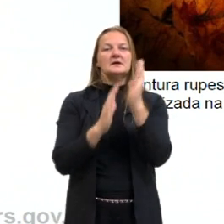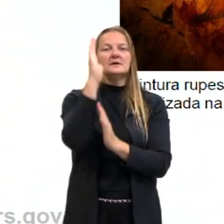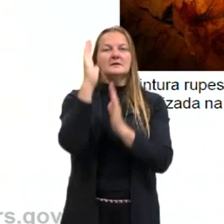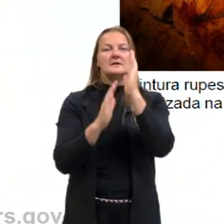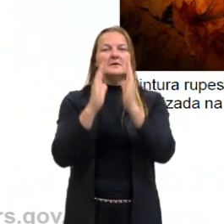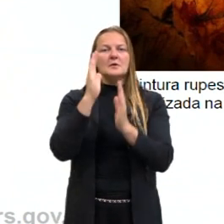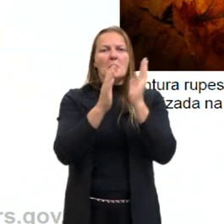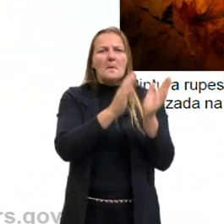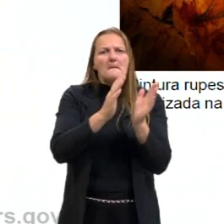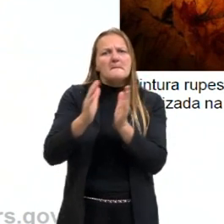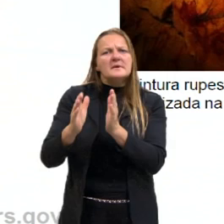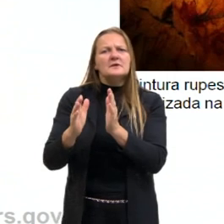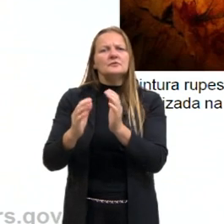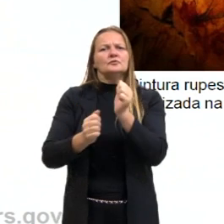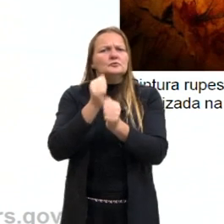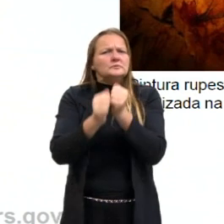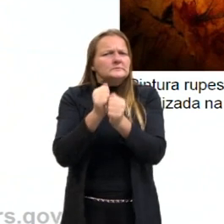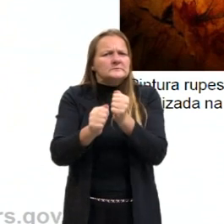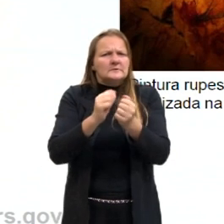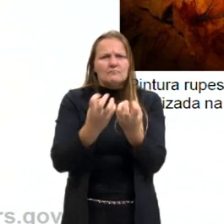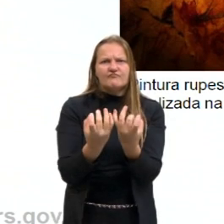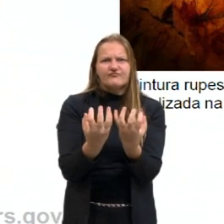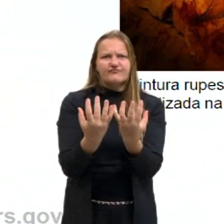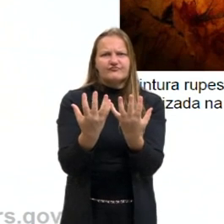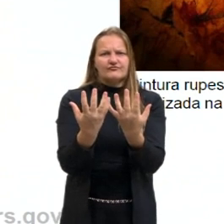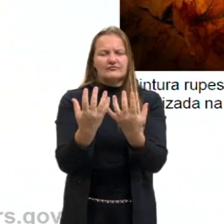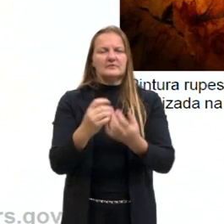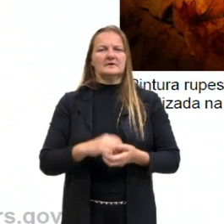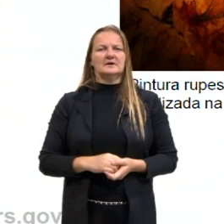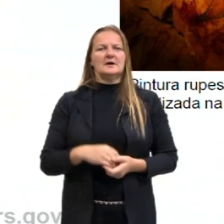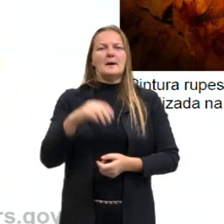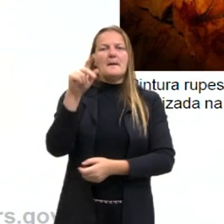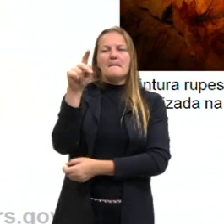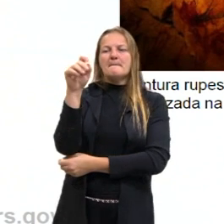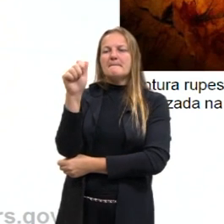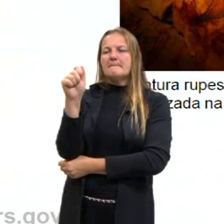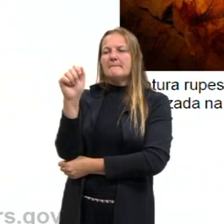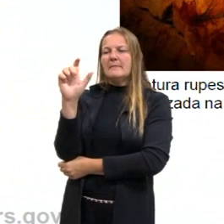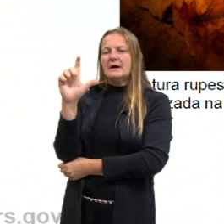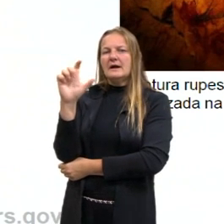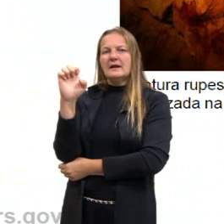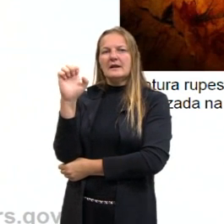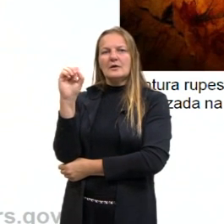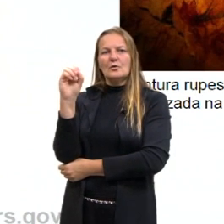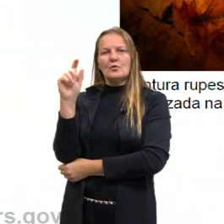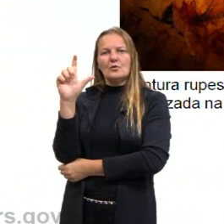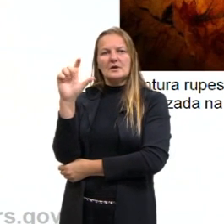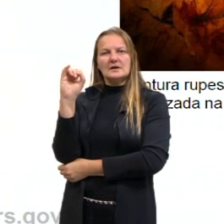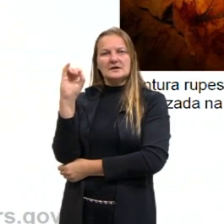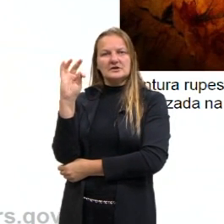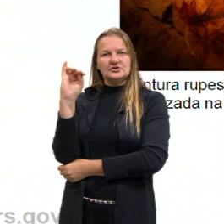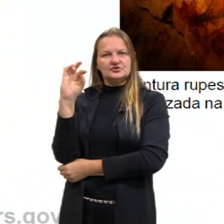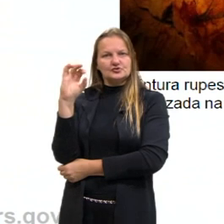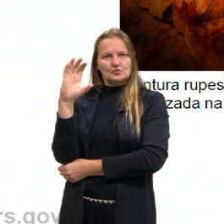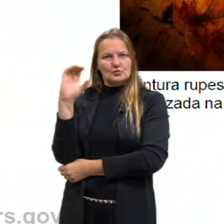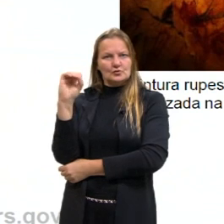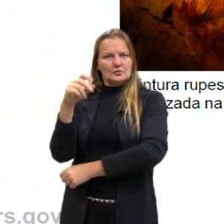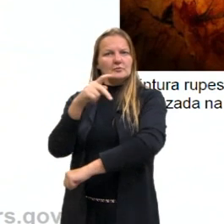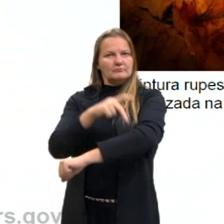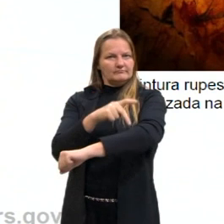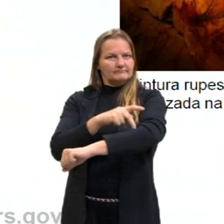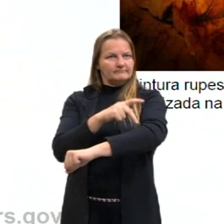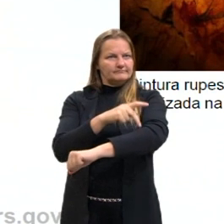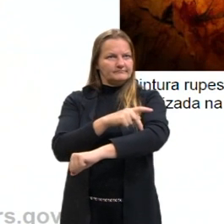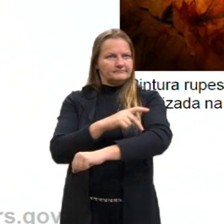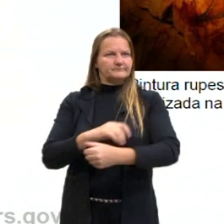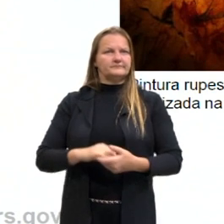Vocês já devem ter estudado em história o que representam esses dois períodos. Nós temos ali o período paleolítico, que